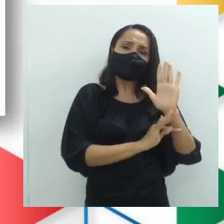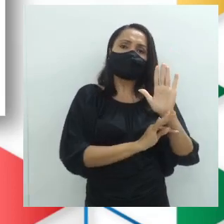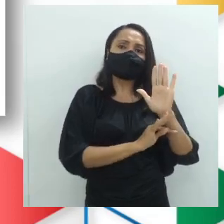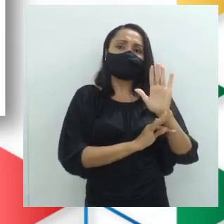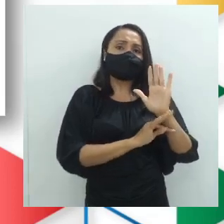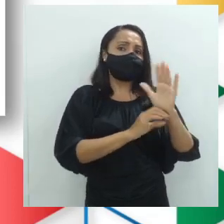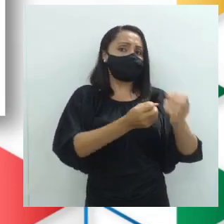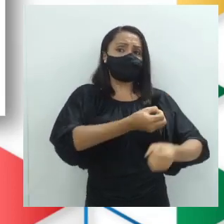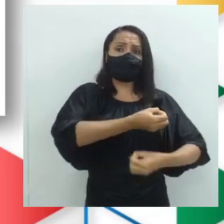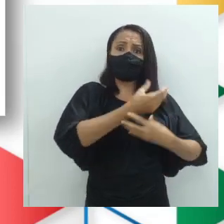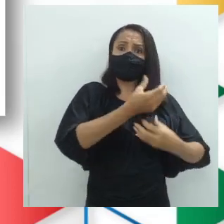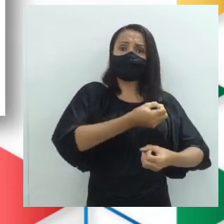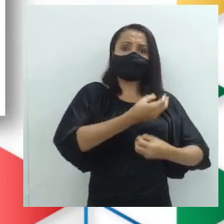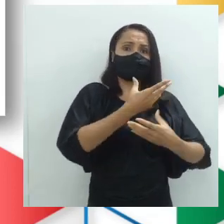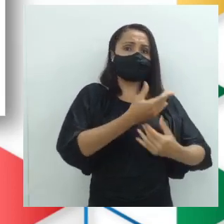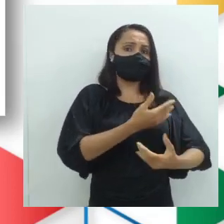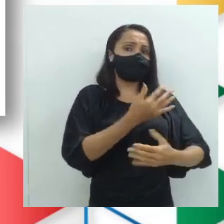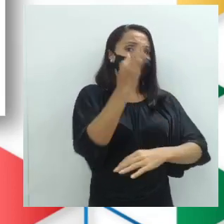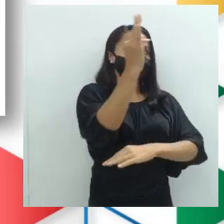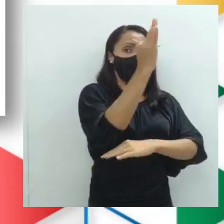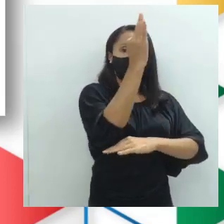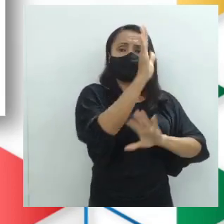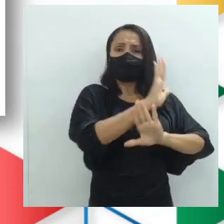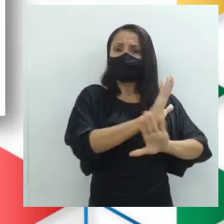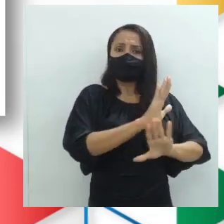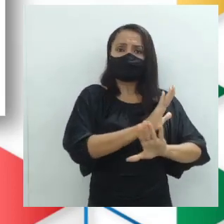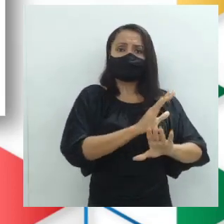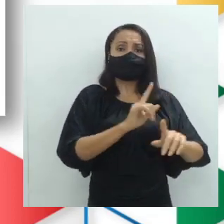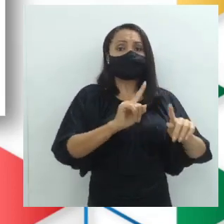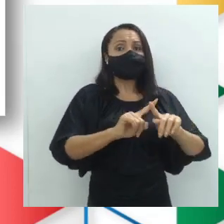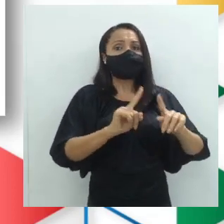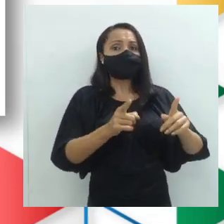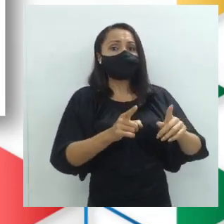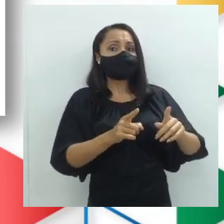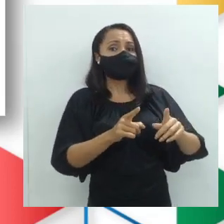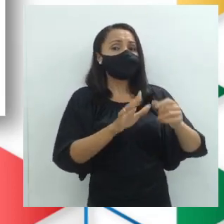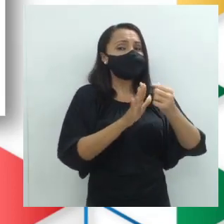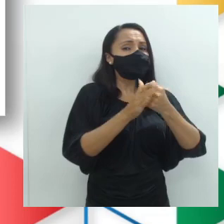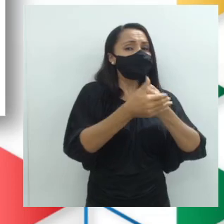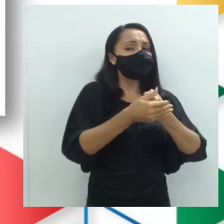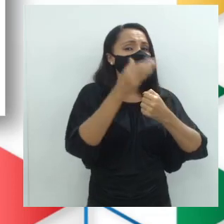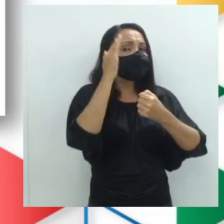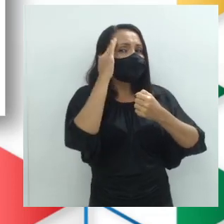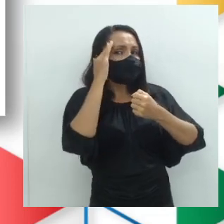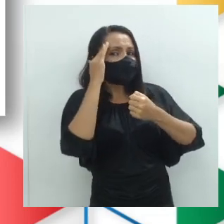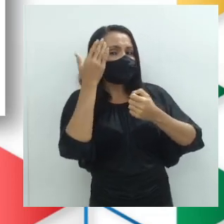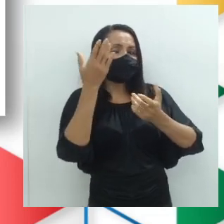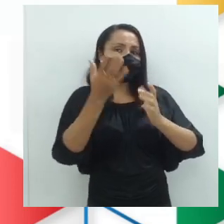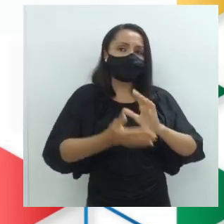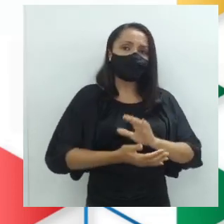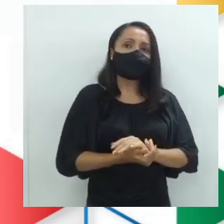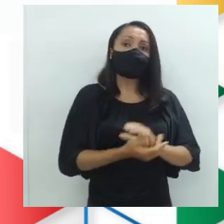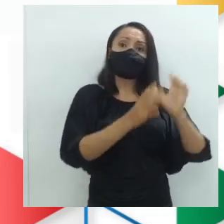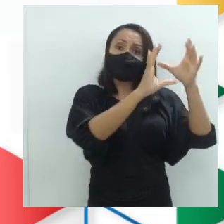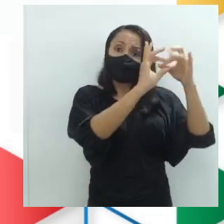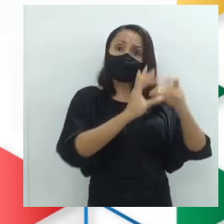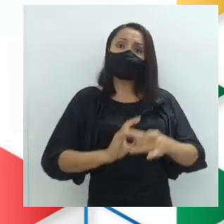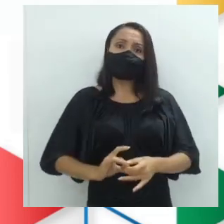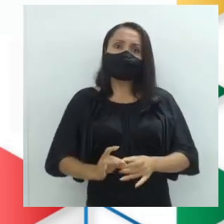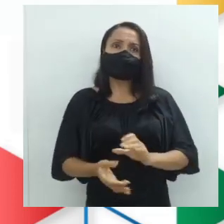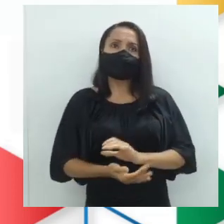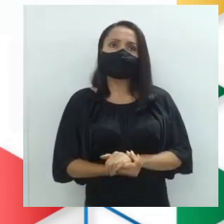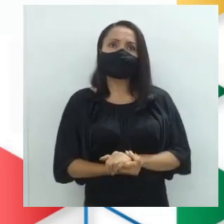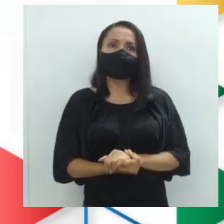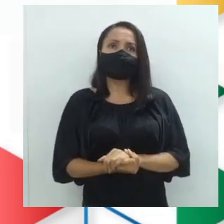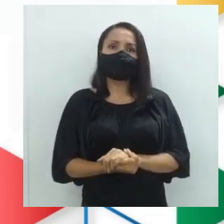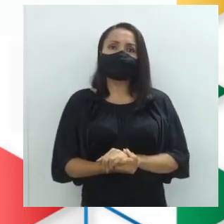expressas formalmente, apenas sugeridas por marcas linguísticas ou pelo contexto. Vejam